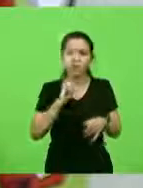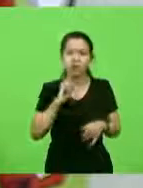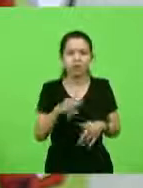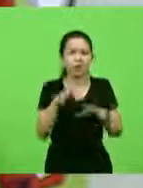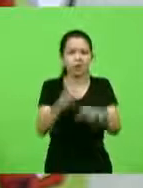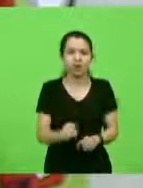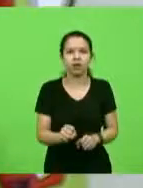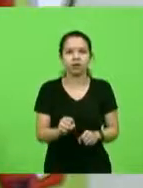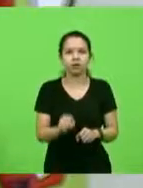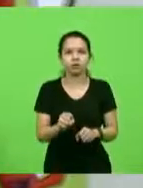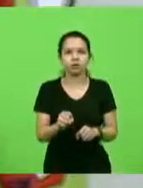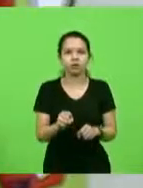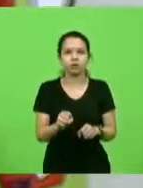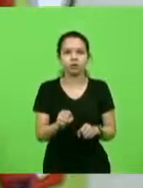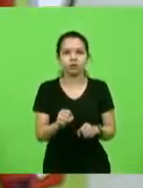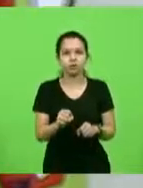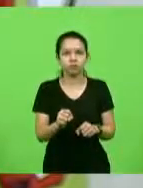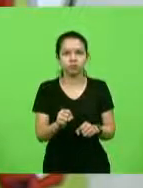eles,